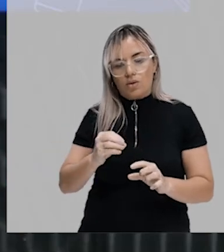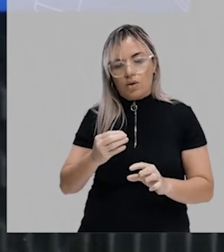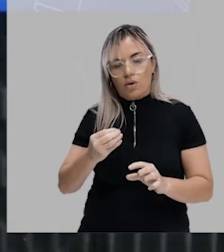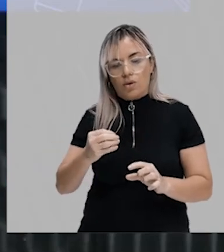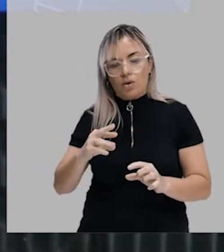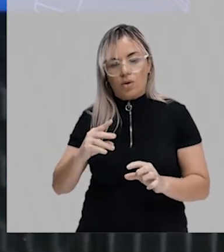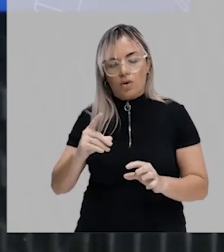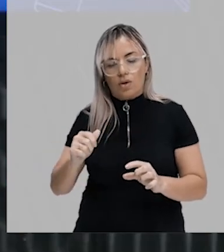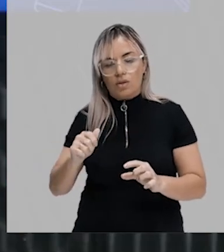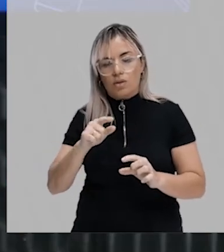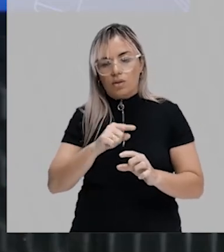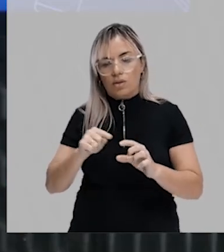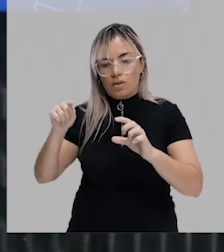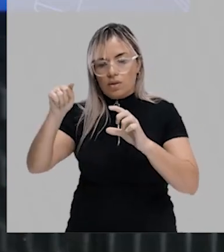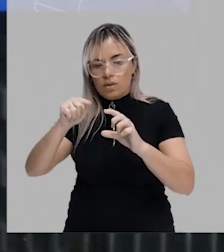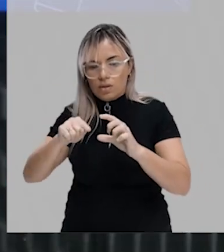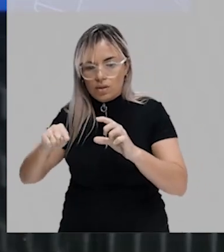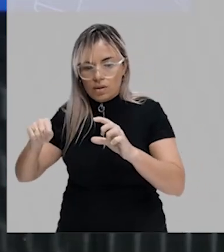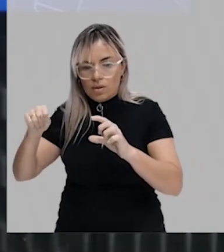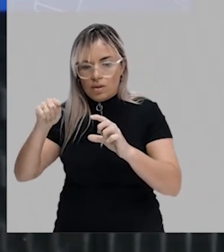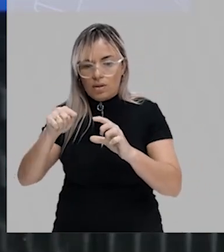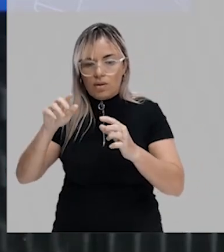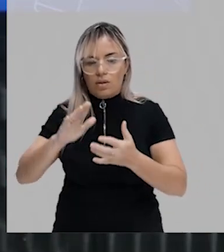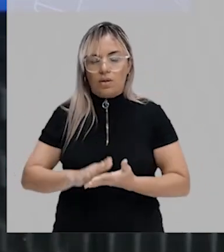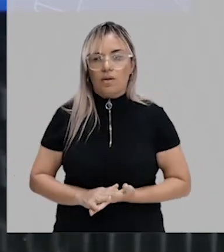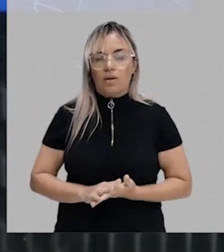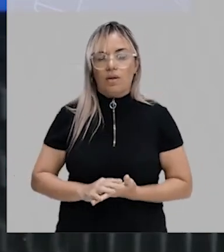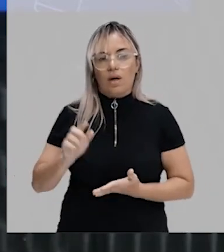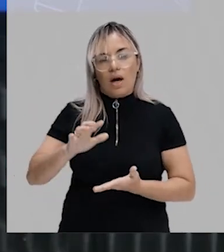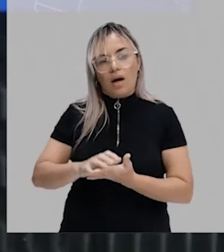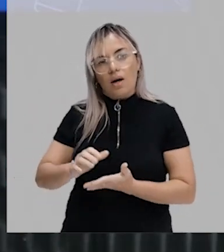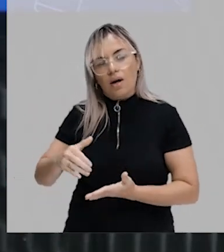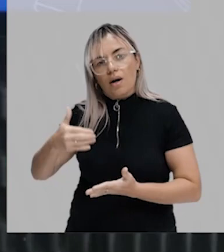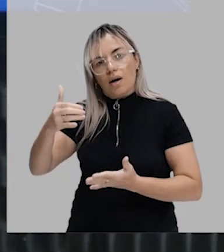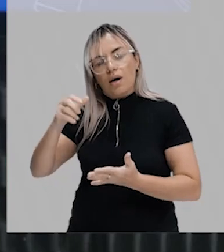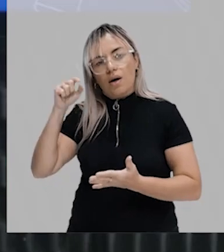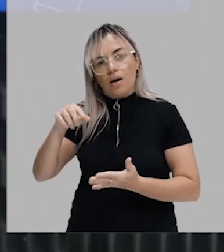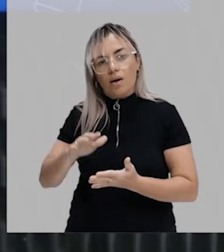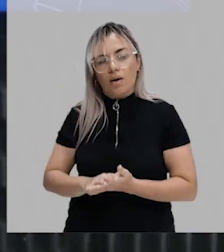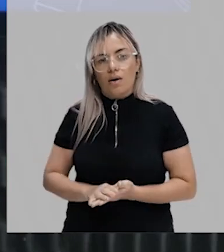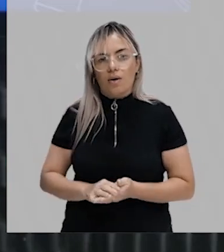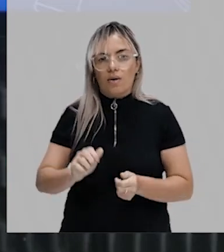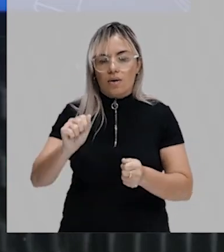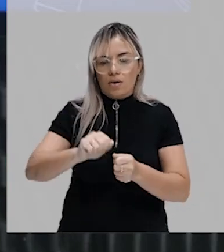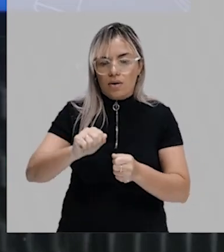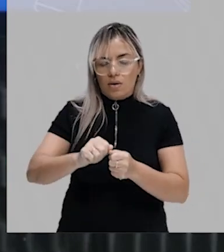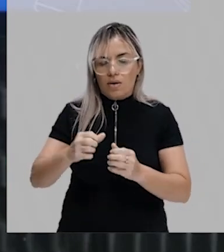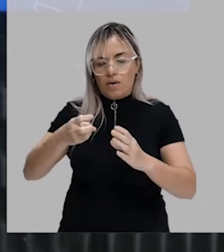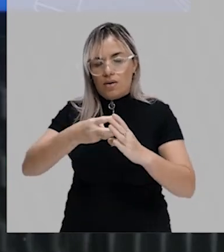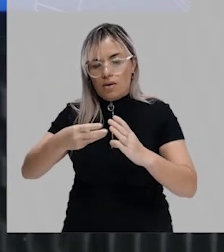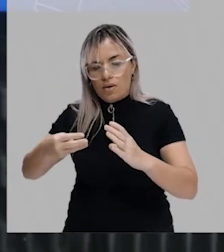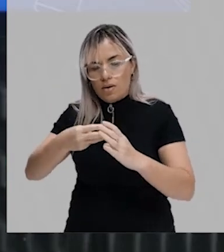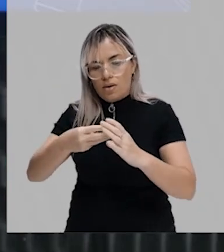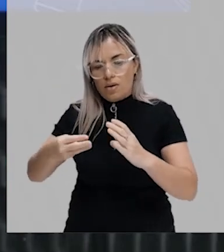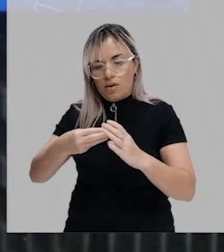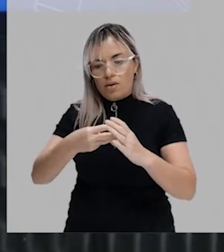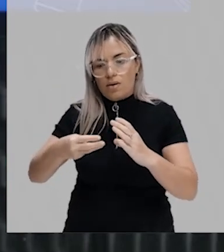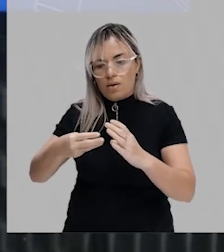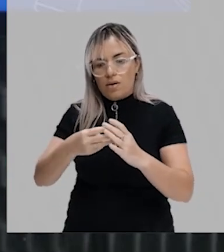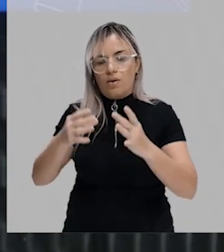aqui do tubo nervoso. Esse mesoderma, ele vai começar também a sofrer especialização. As suas células começaram a sofrer